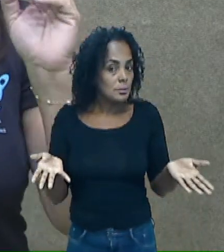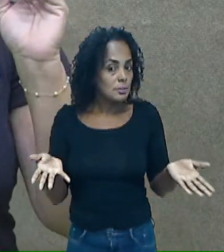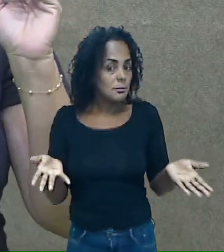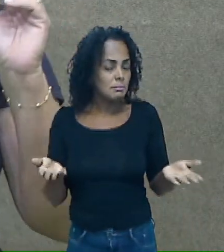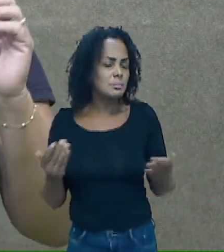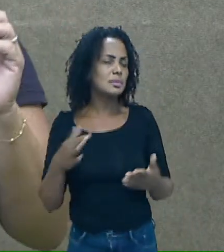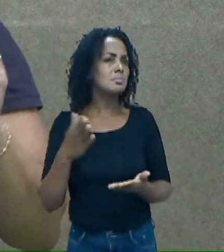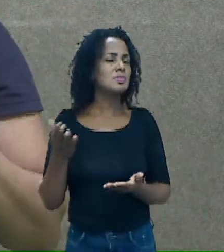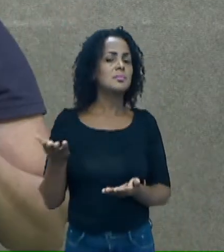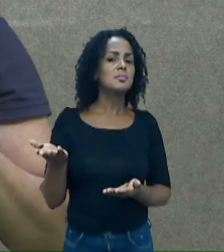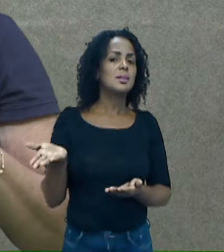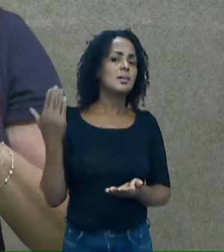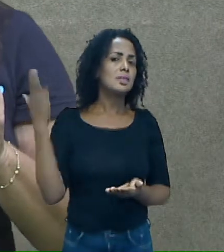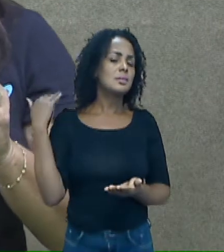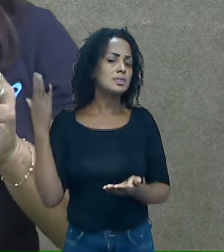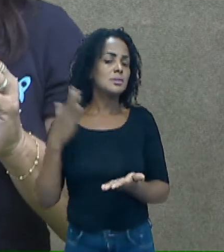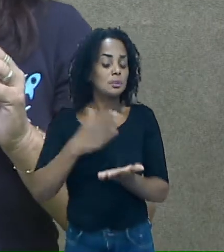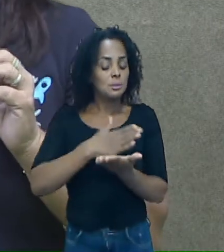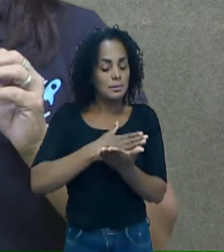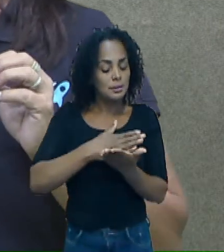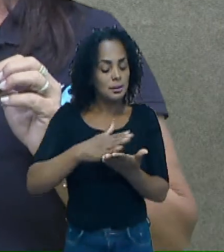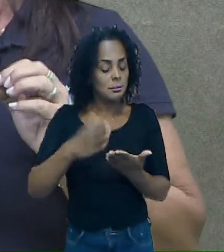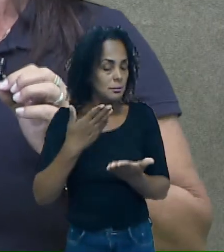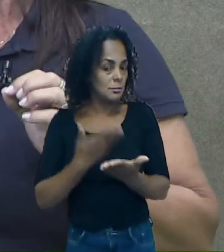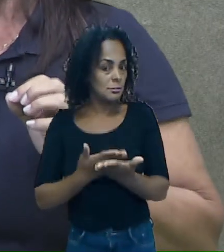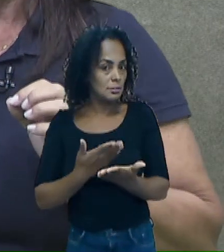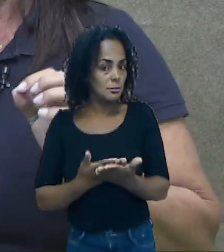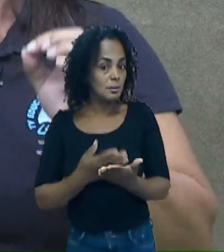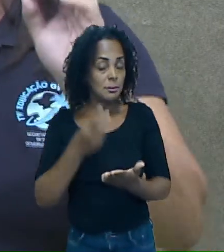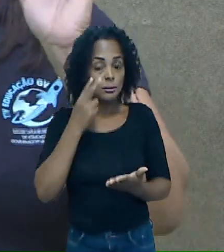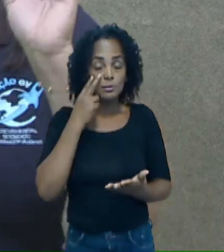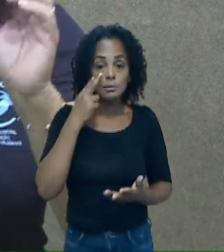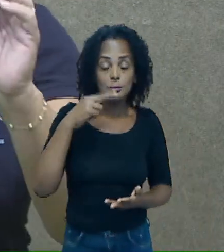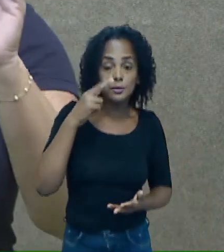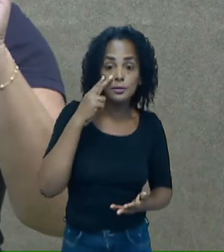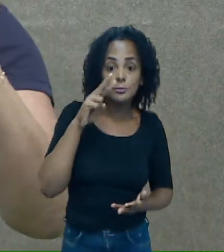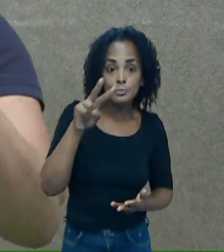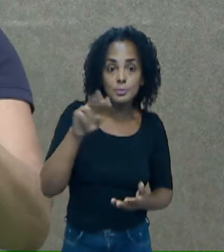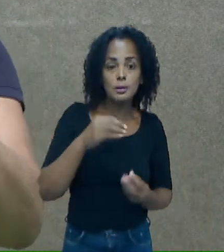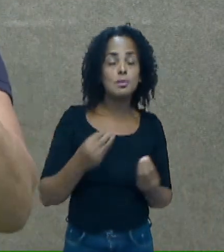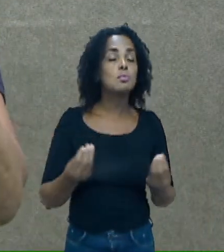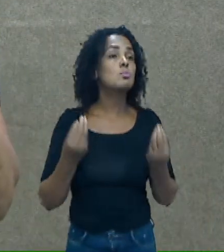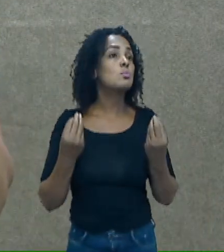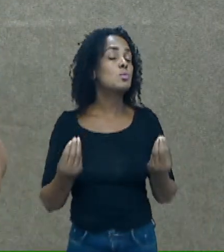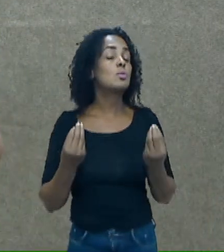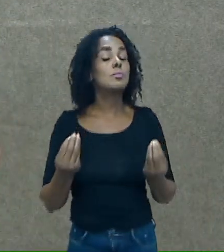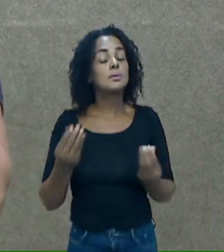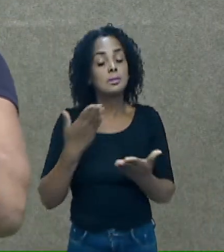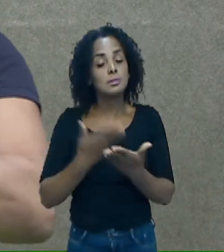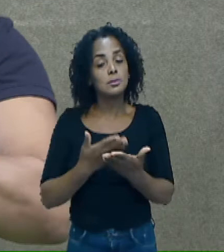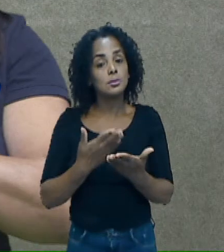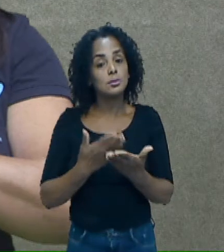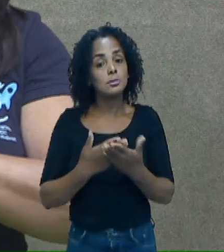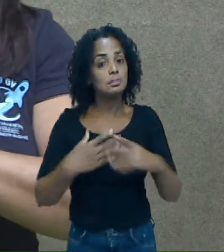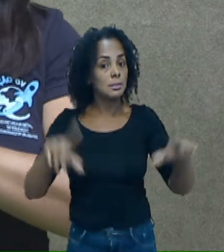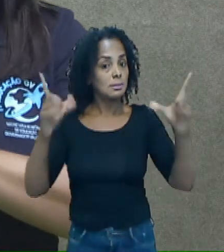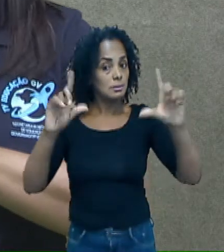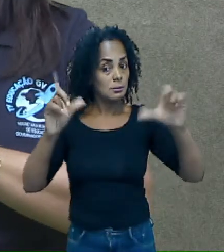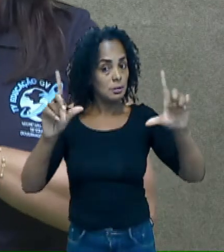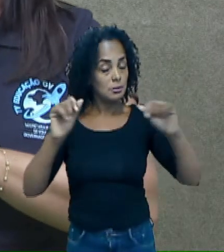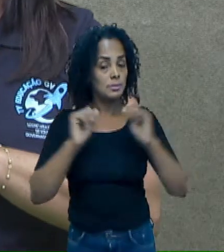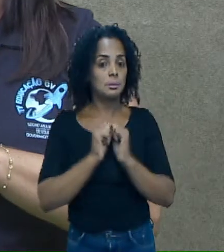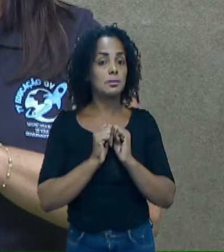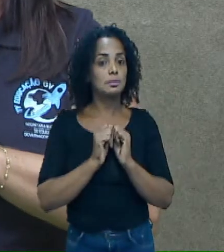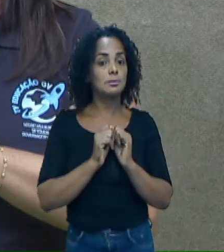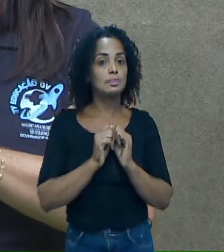antes de começar a nossa aula, nós vamos ver como será o estudo pela TV, que